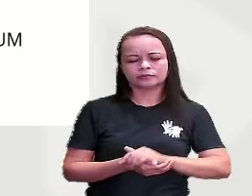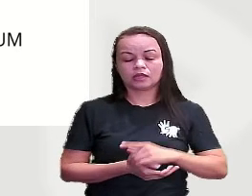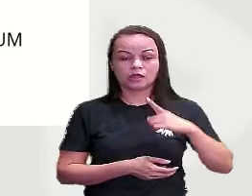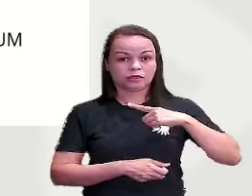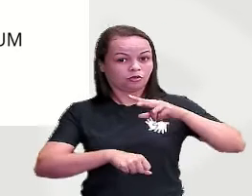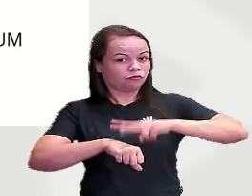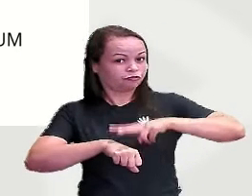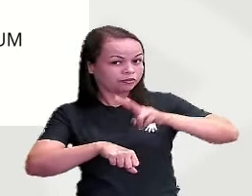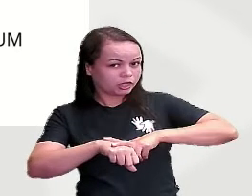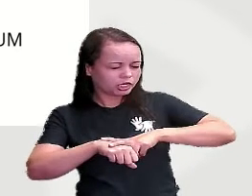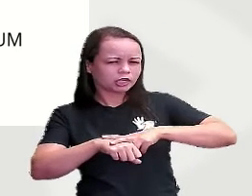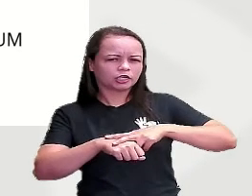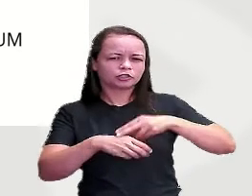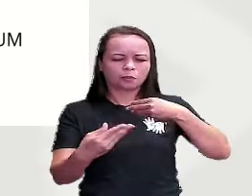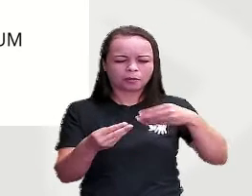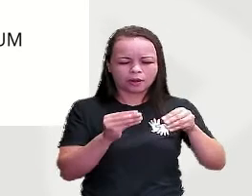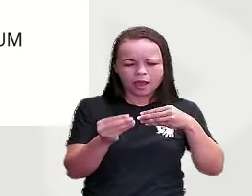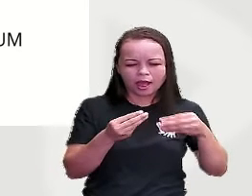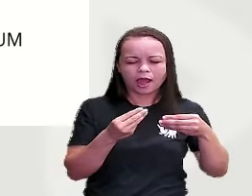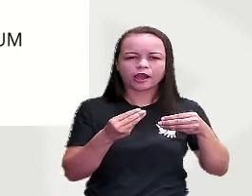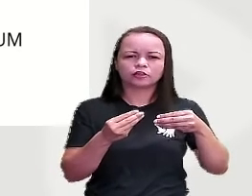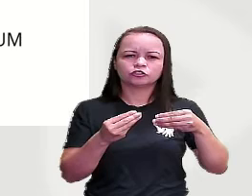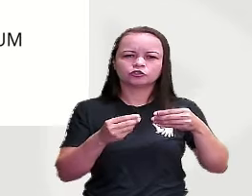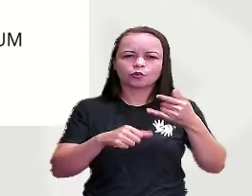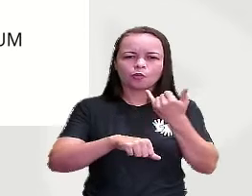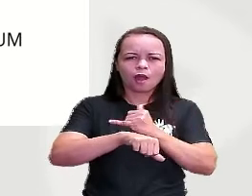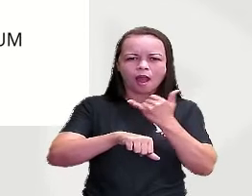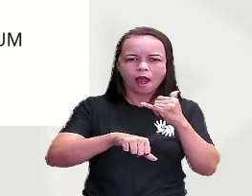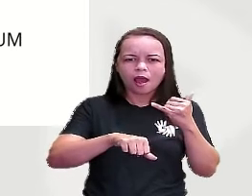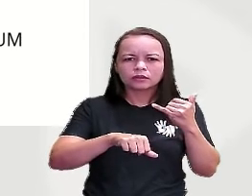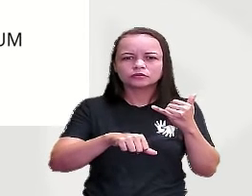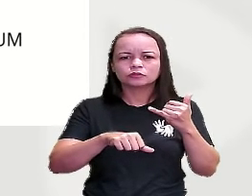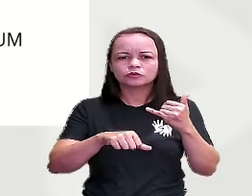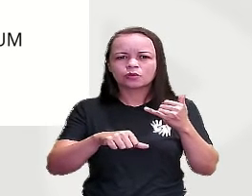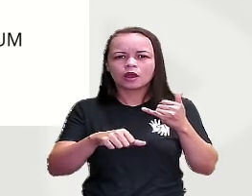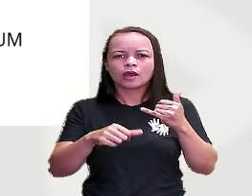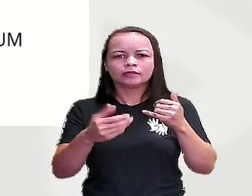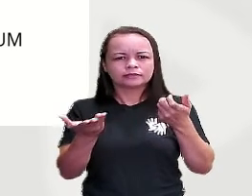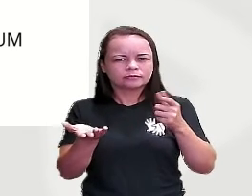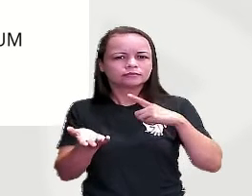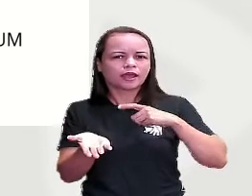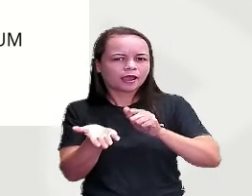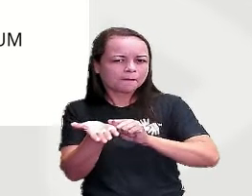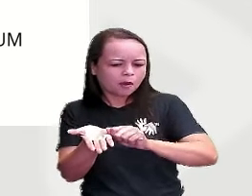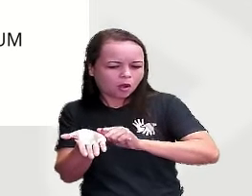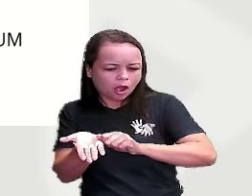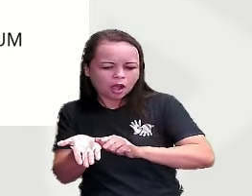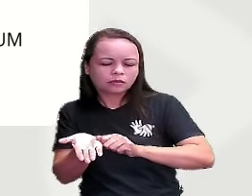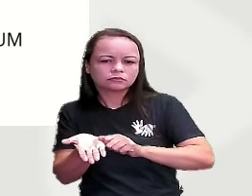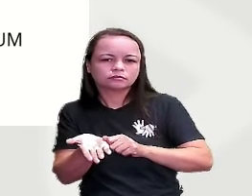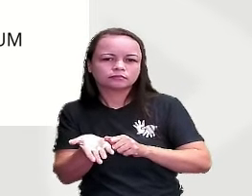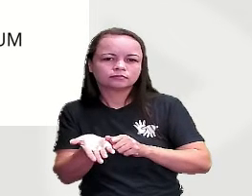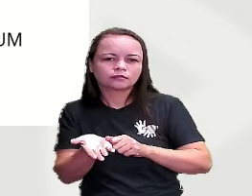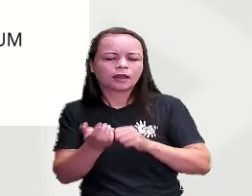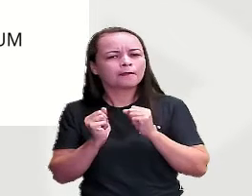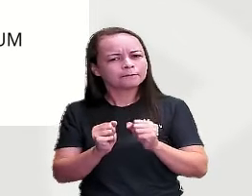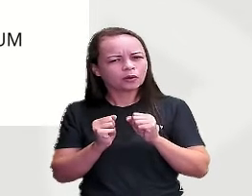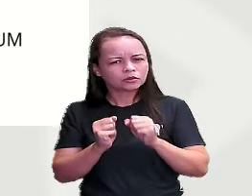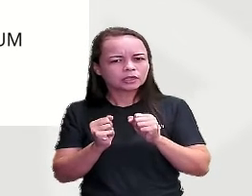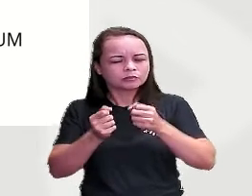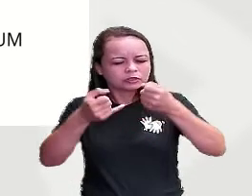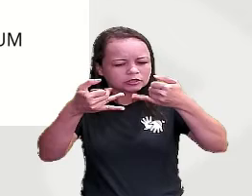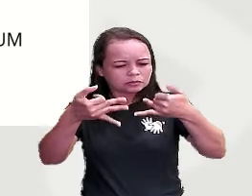um plástico Eu tenho um aço Eu tenho uma borracha Também podemos dizer Que há